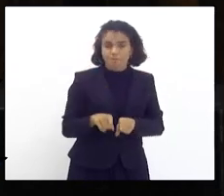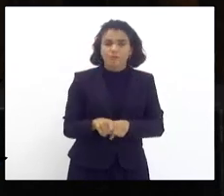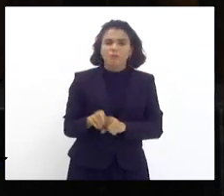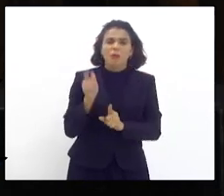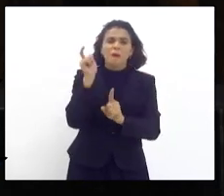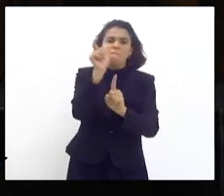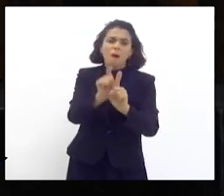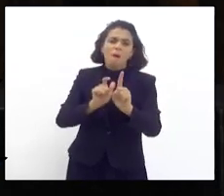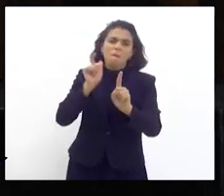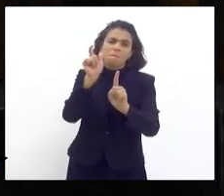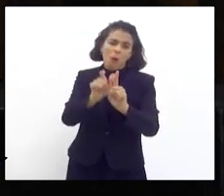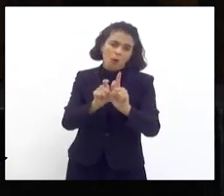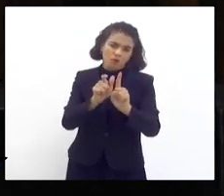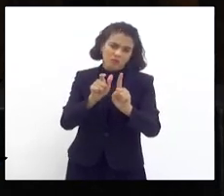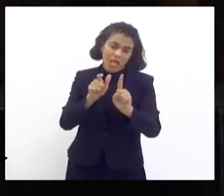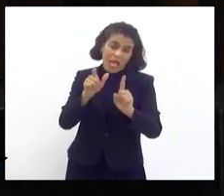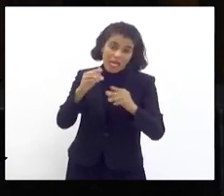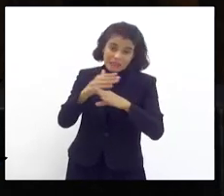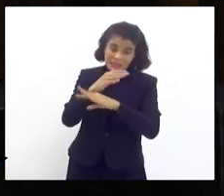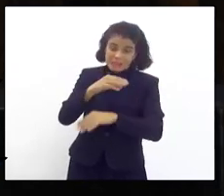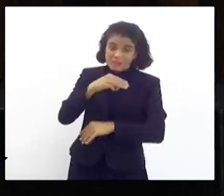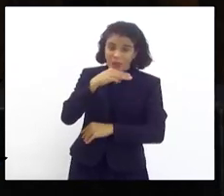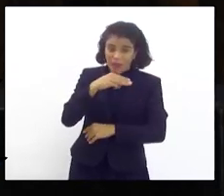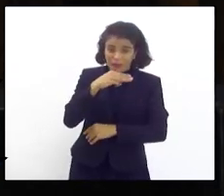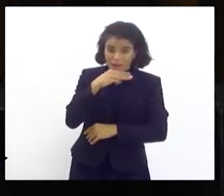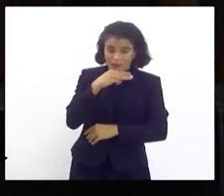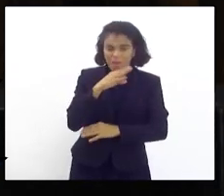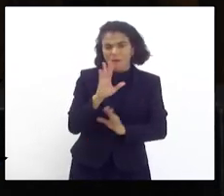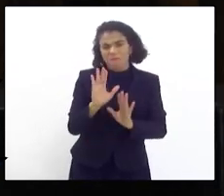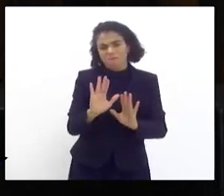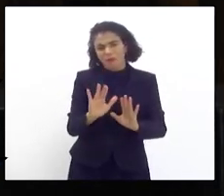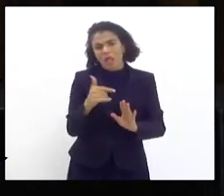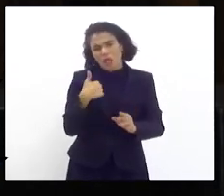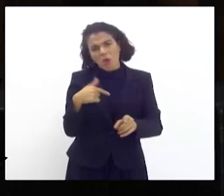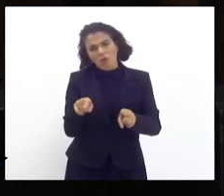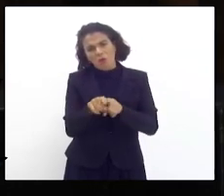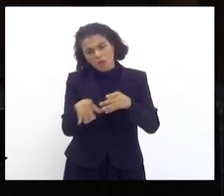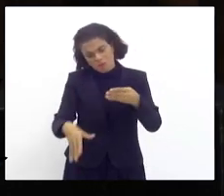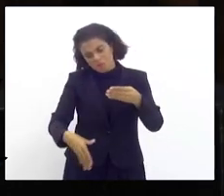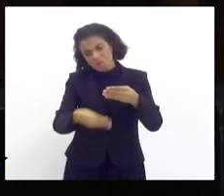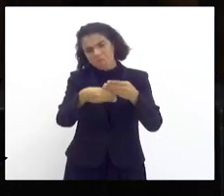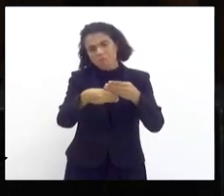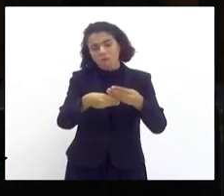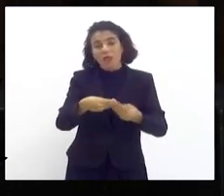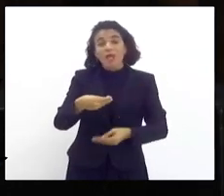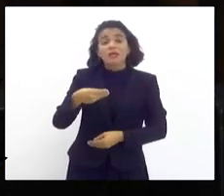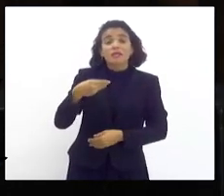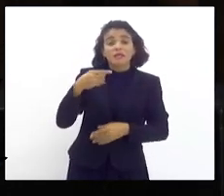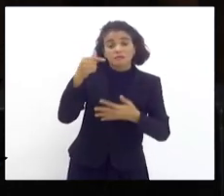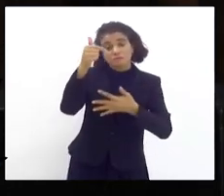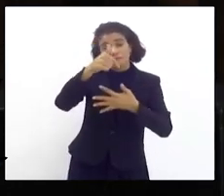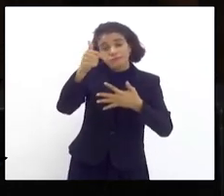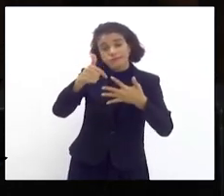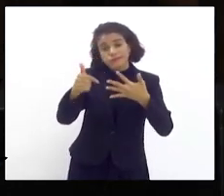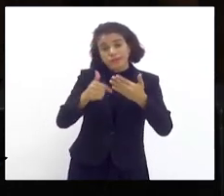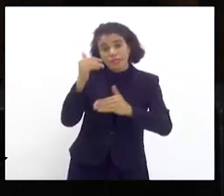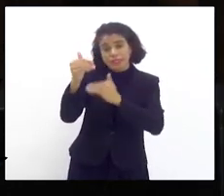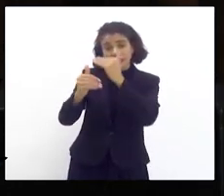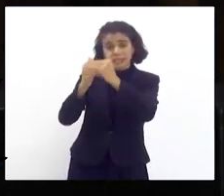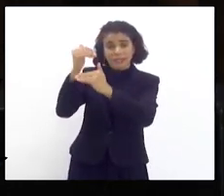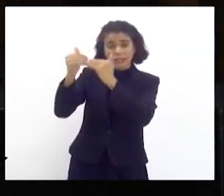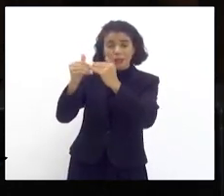gratuitos à cidade de Mangaratiba, que o deputado fez, faço aqui uma colocação de que as questões de crescimento